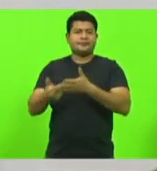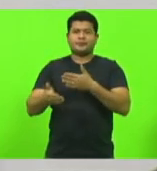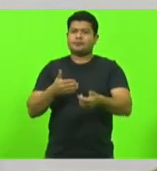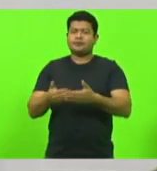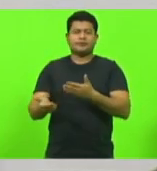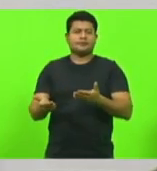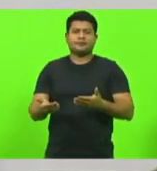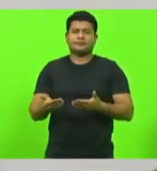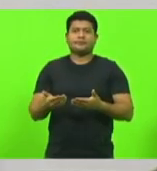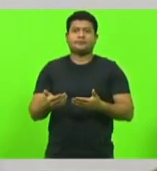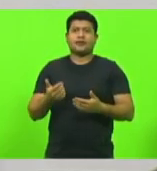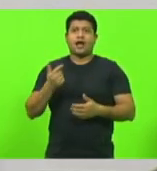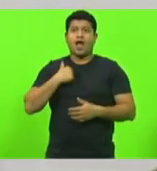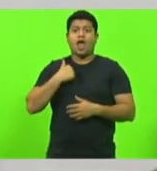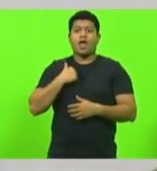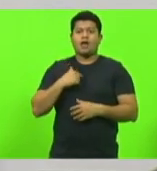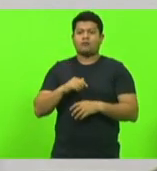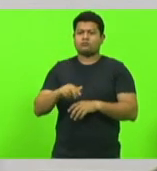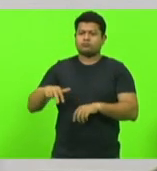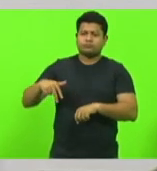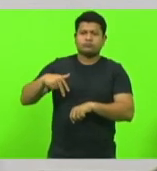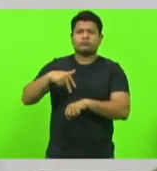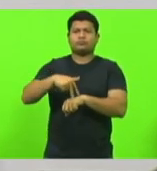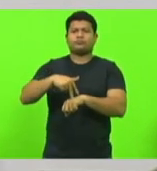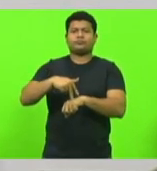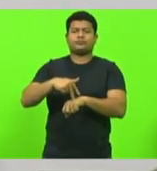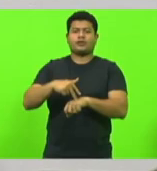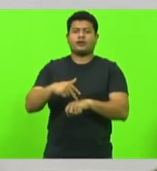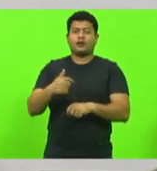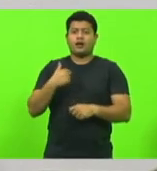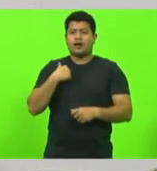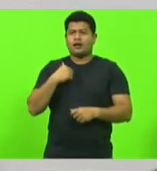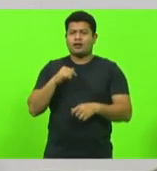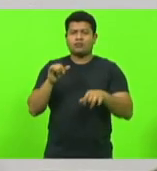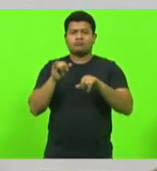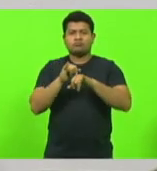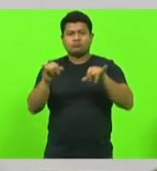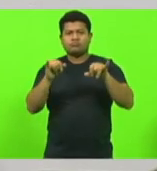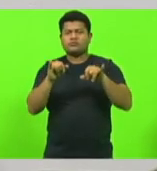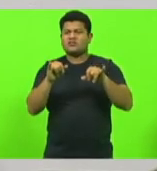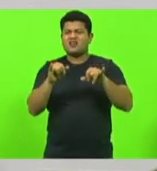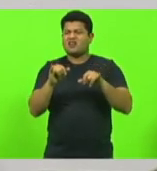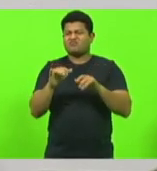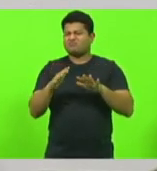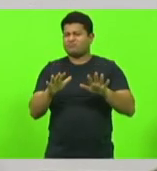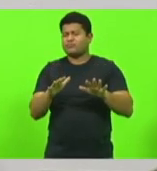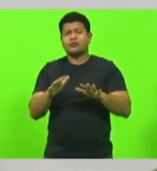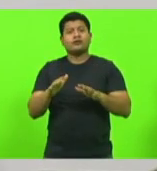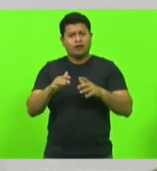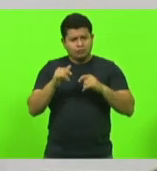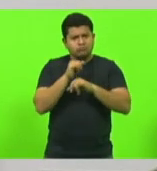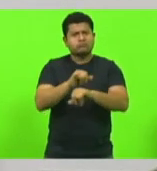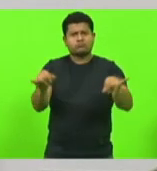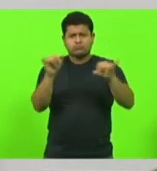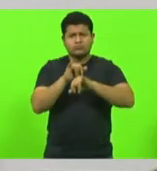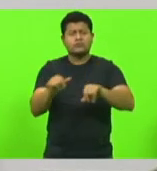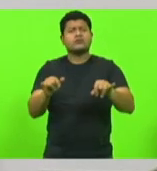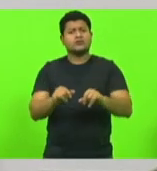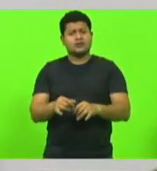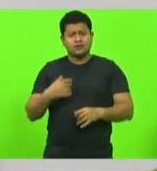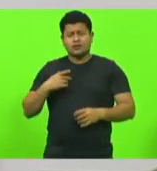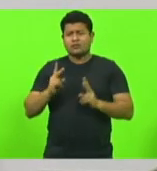E não vou eu aqui deixar de dizer para vocês que sim, em várias ocasiões,